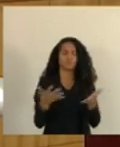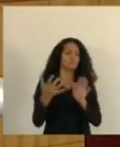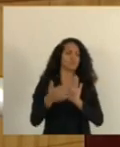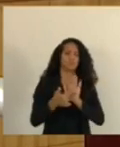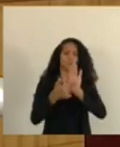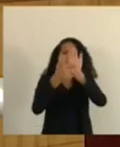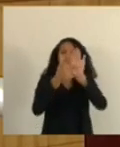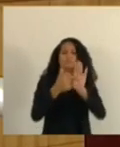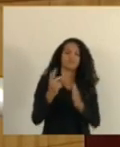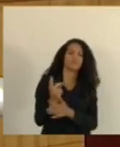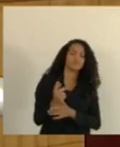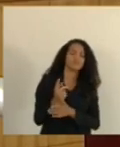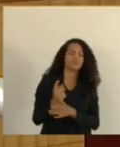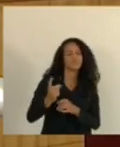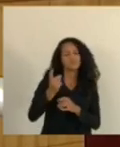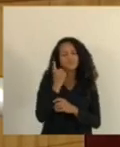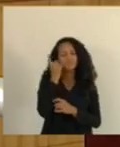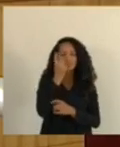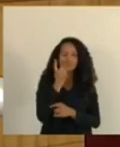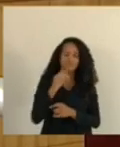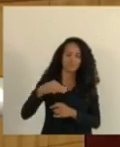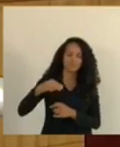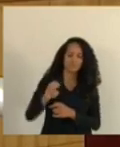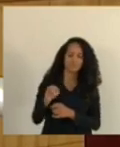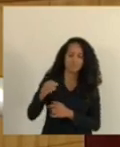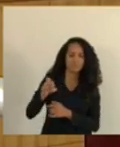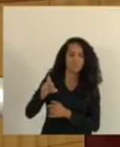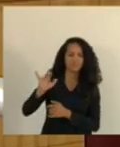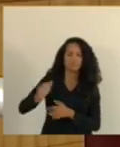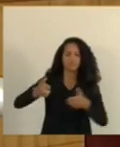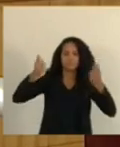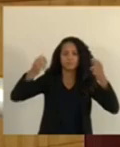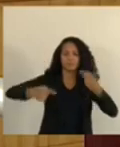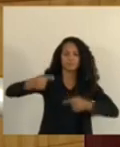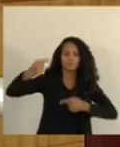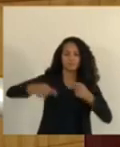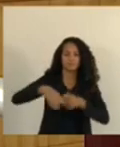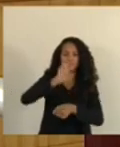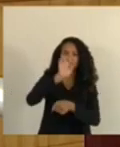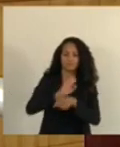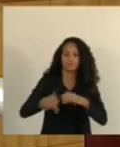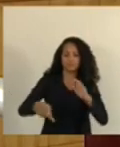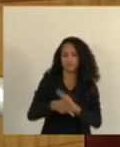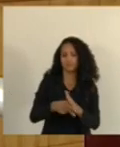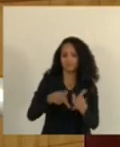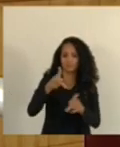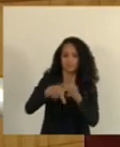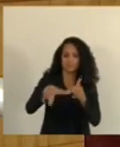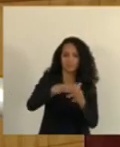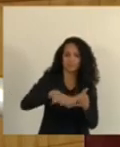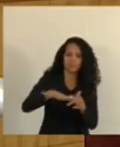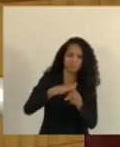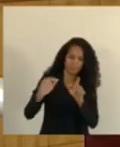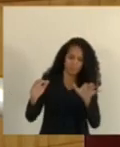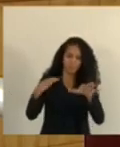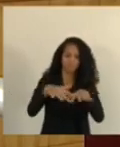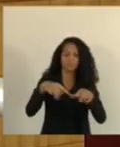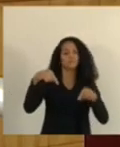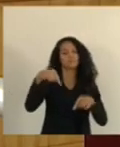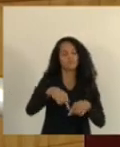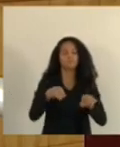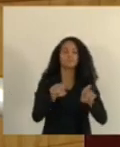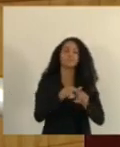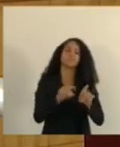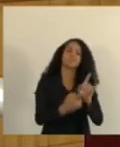iniciativa do deputado doutor Emílio Maméri, que estabelece política estadual para a população migrante. Hoje, destaco ainda